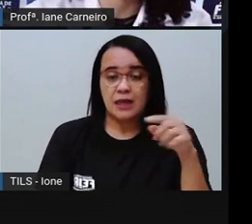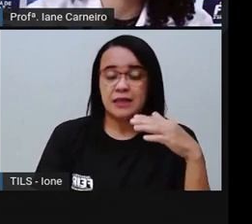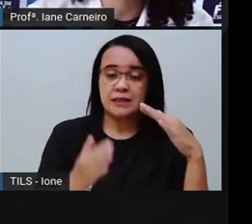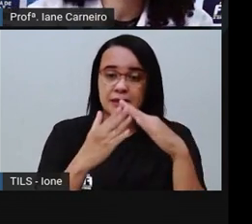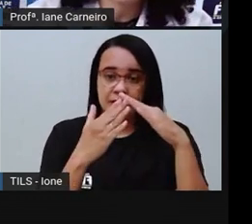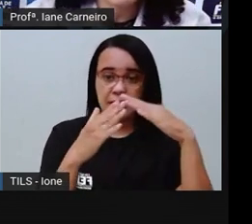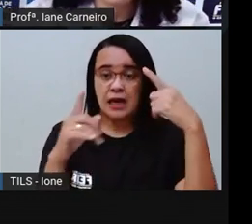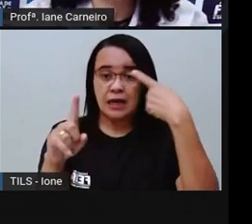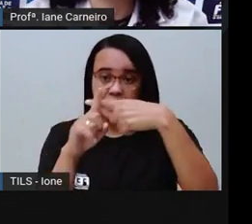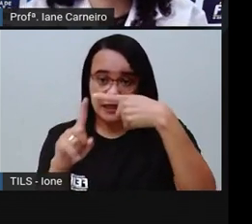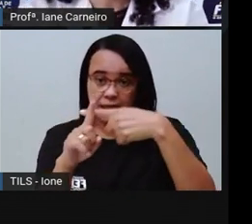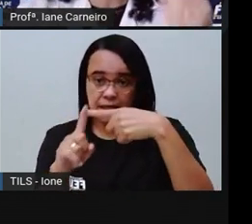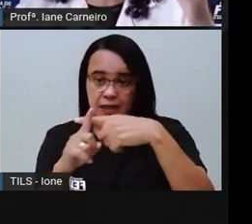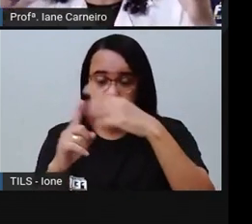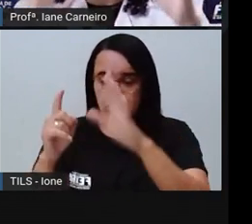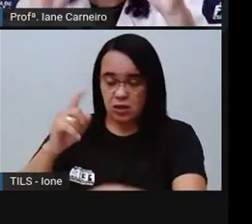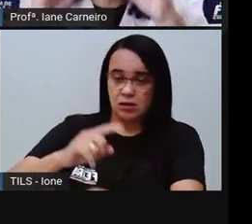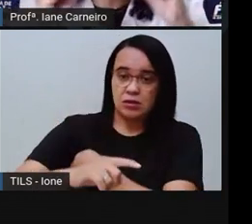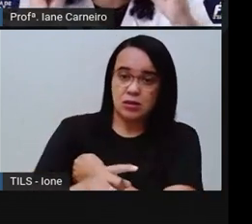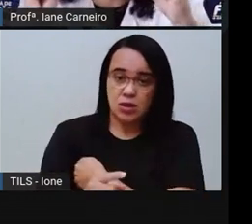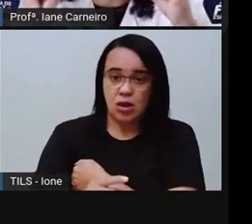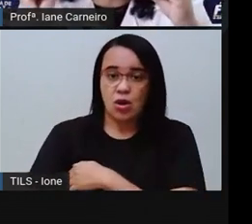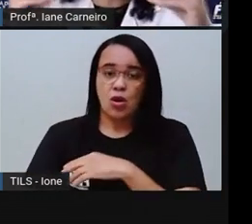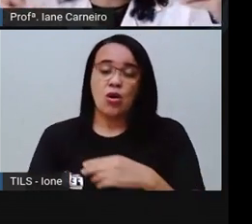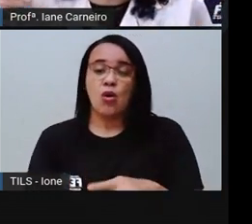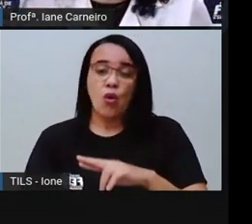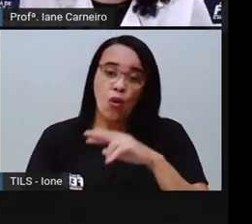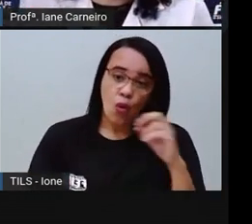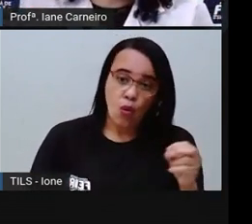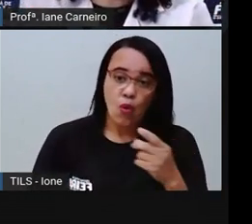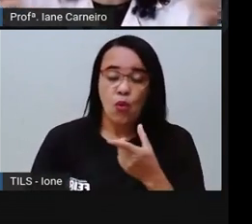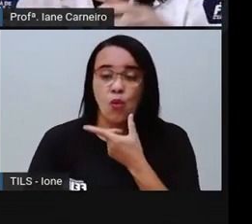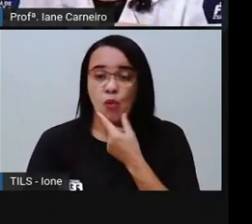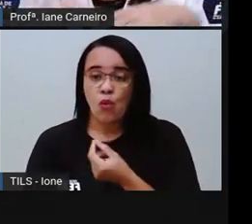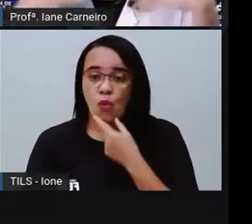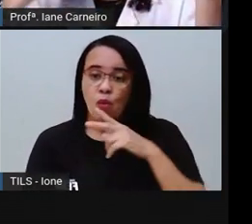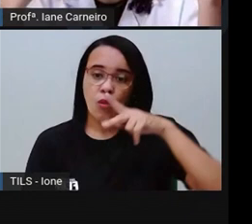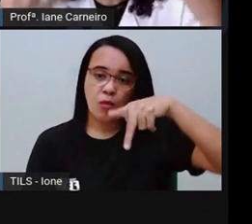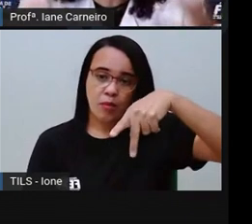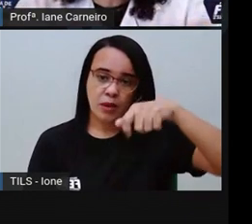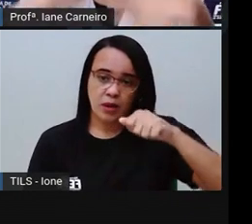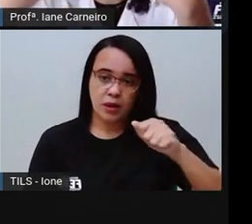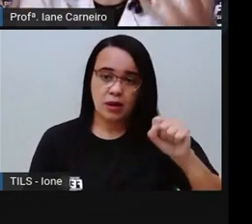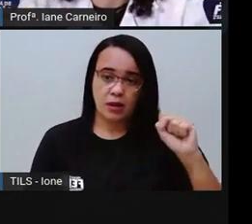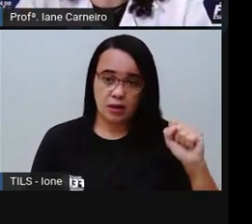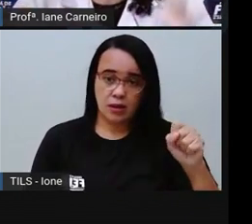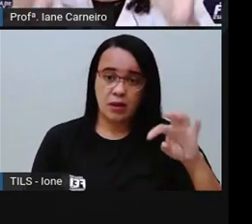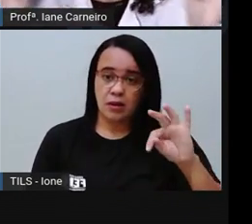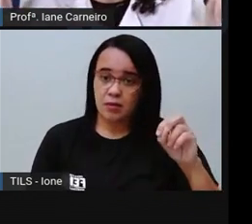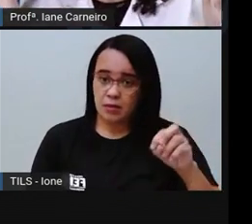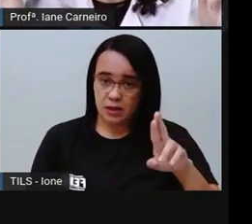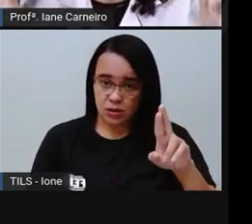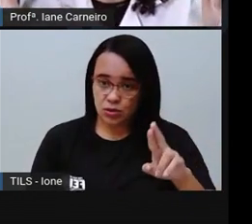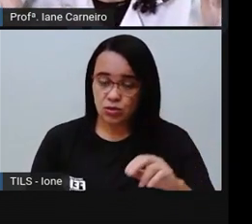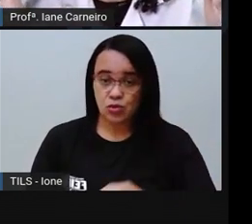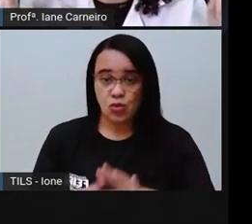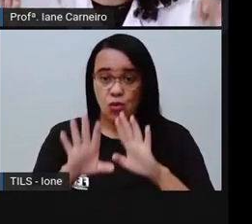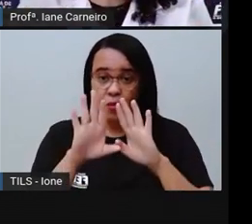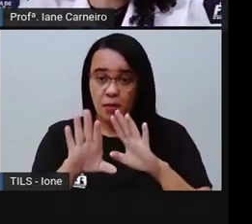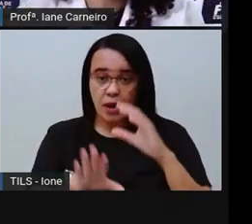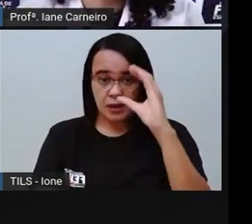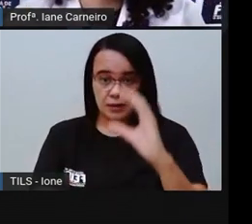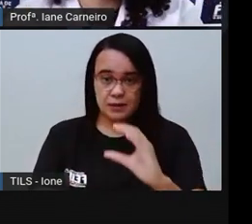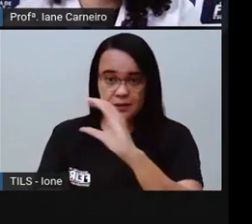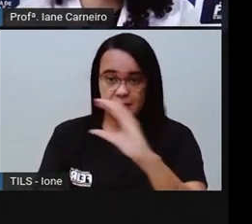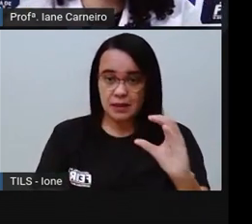Nessa daqui já tem padre. Então, são pequenas diferenças, mas que lá nas regras da igreja são diferentes, tá